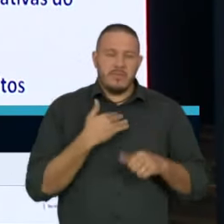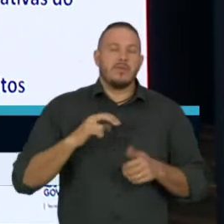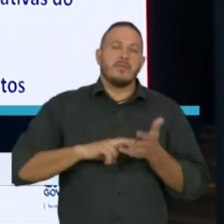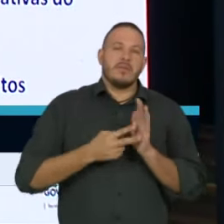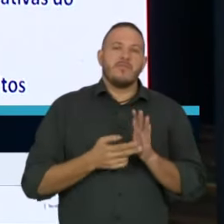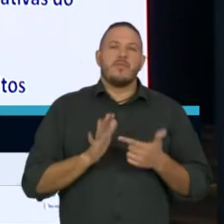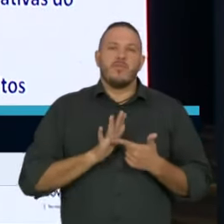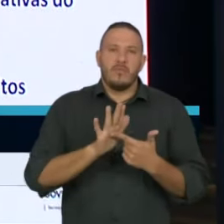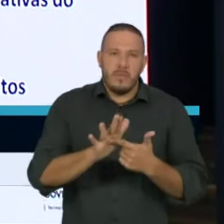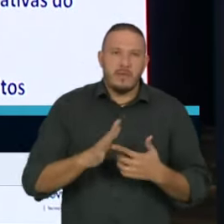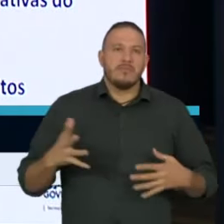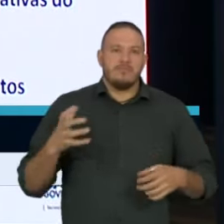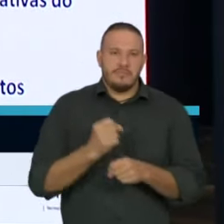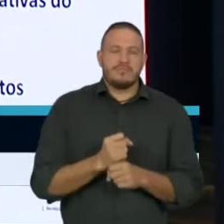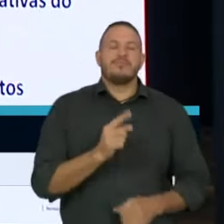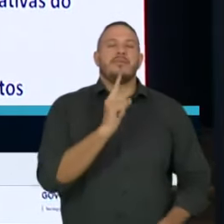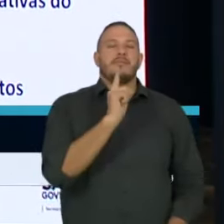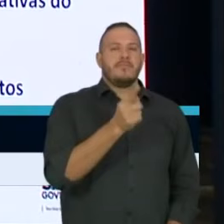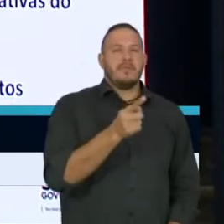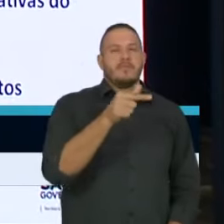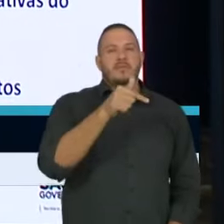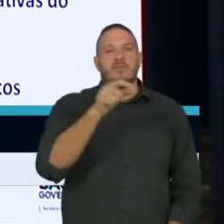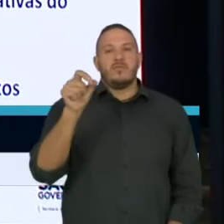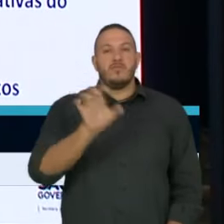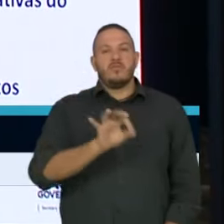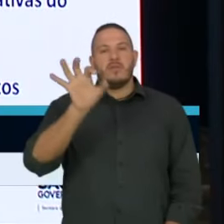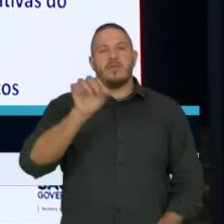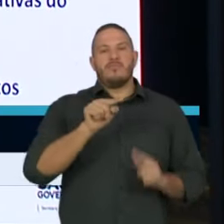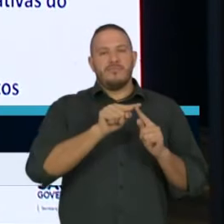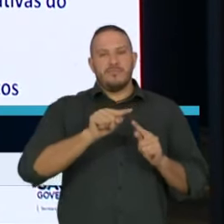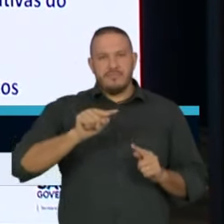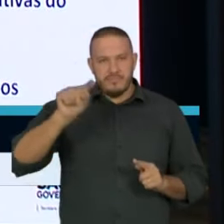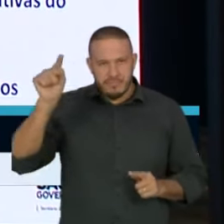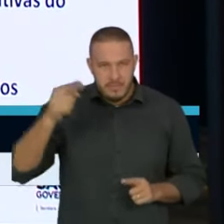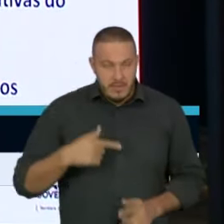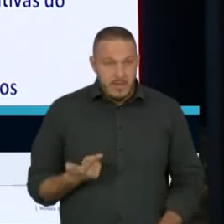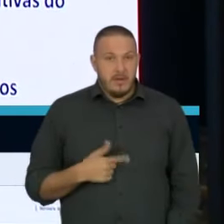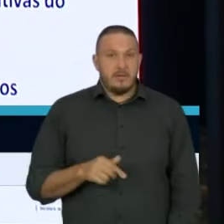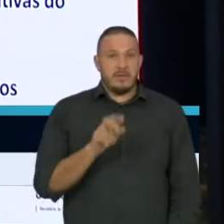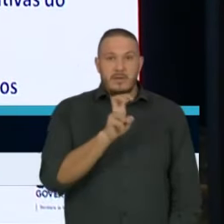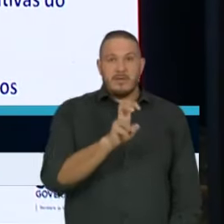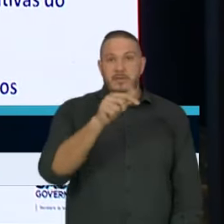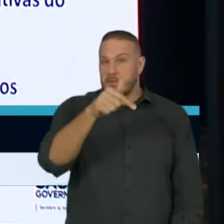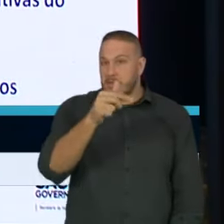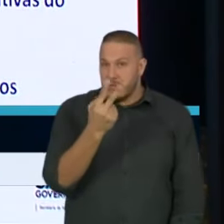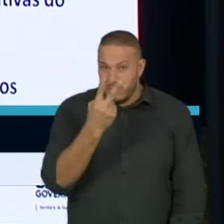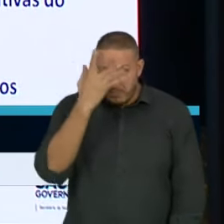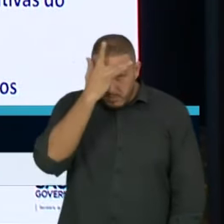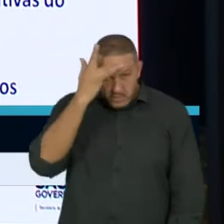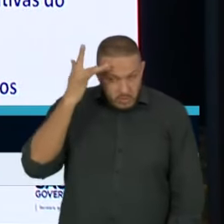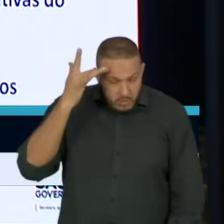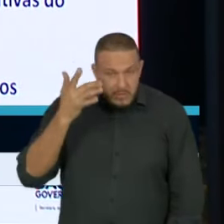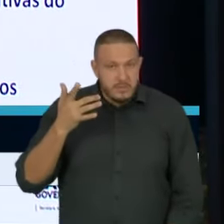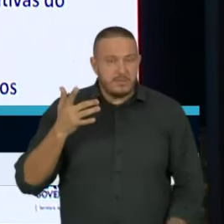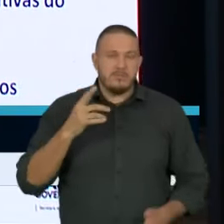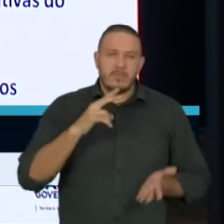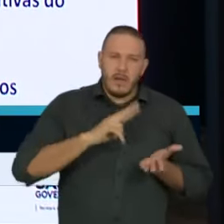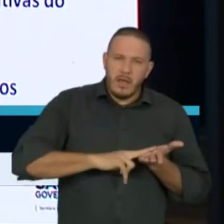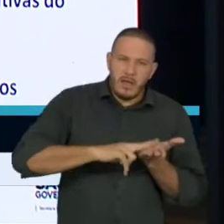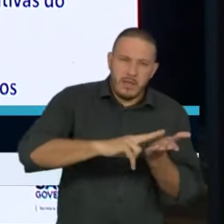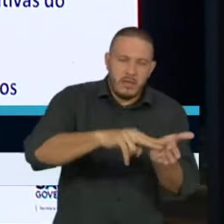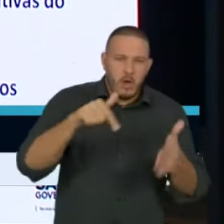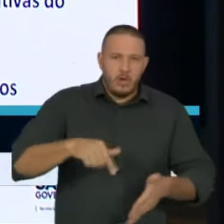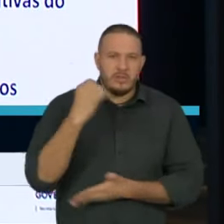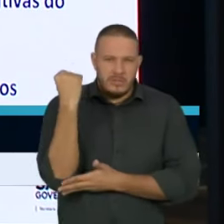1.700% de aumento. E os 572 pacientes que hoje estão na